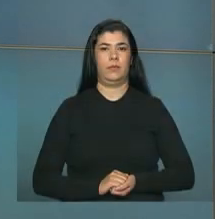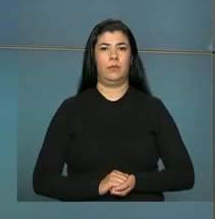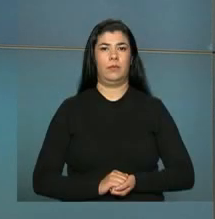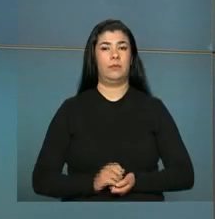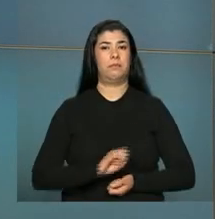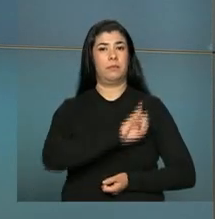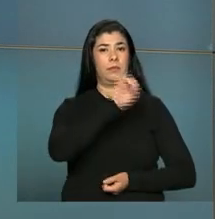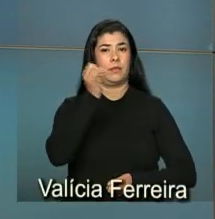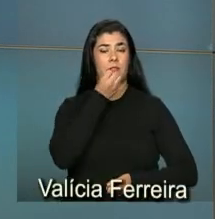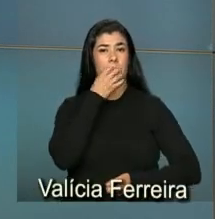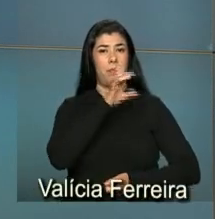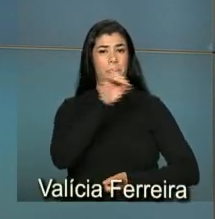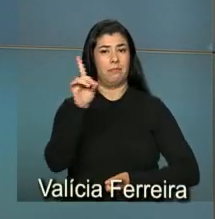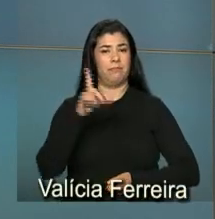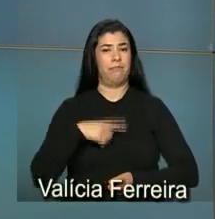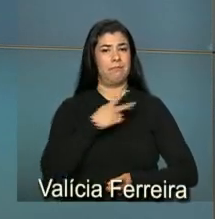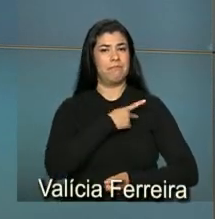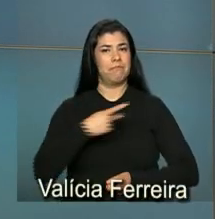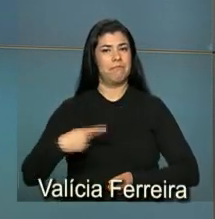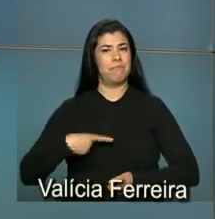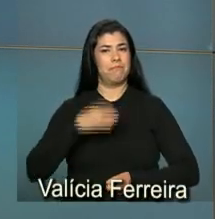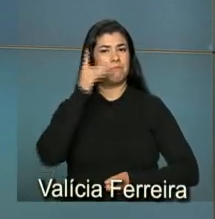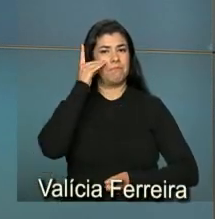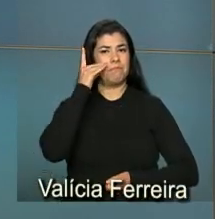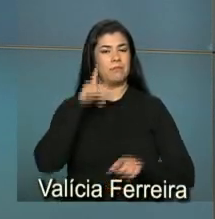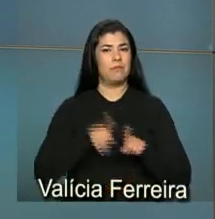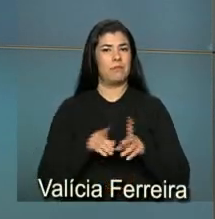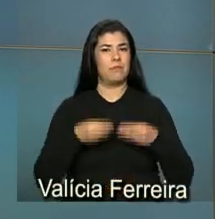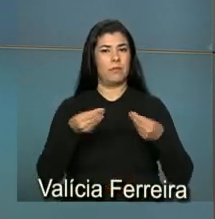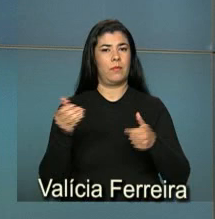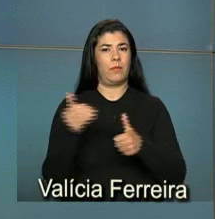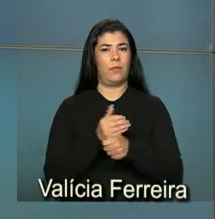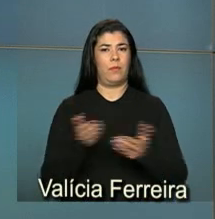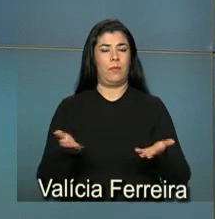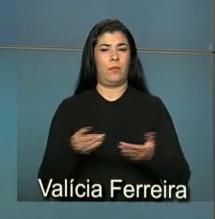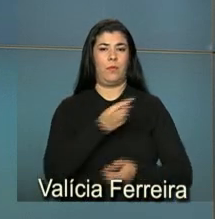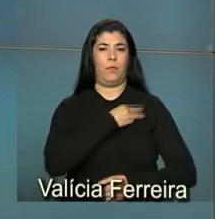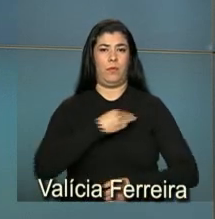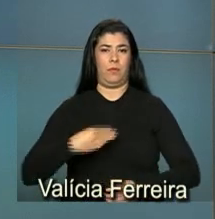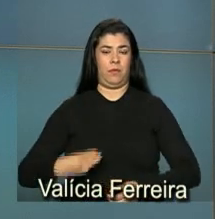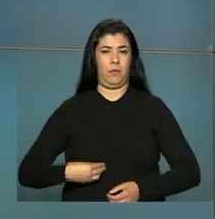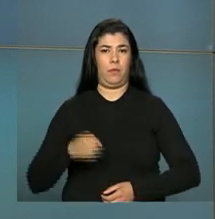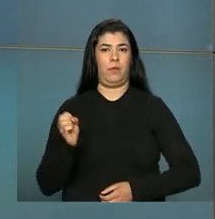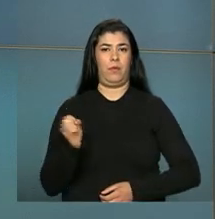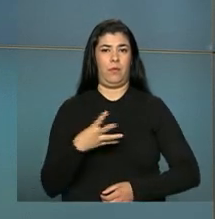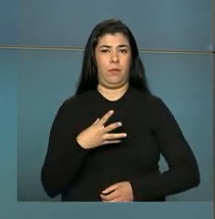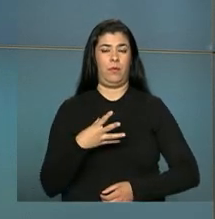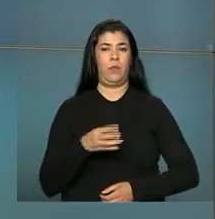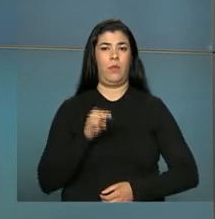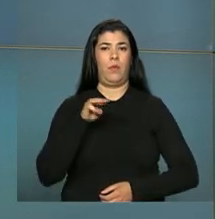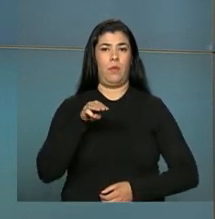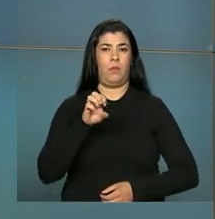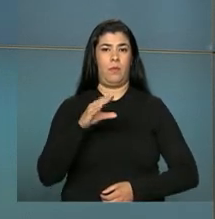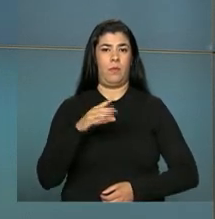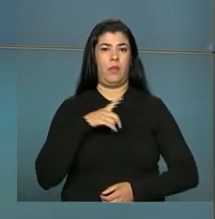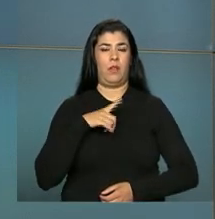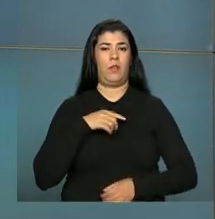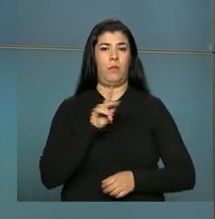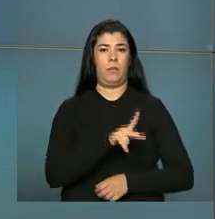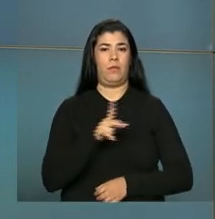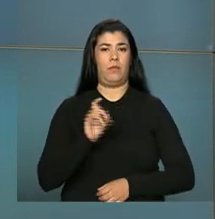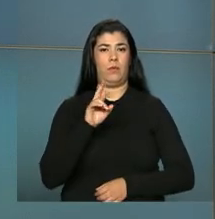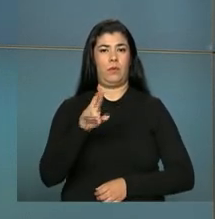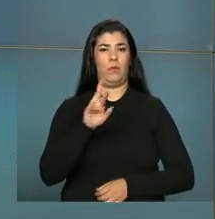Olá, bom dia. A presidenta Dilma Rousseff dará posse hoje ao novo ministro da Educação, o professor doutor